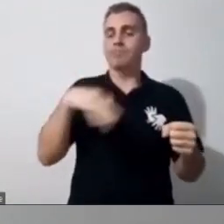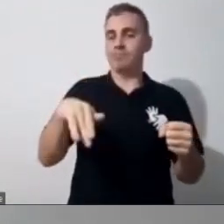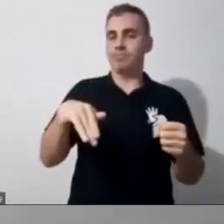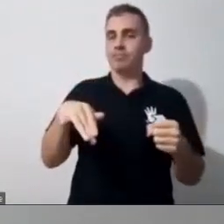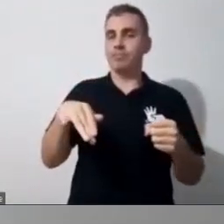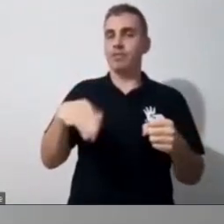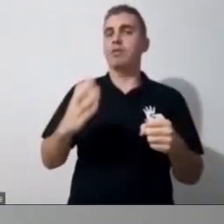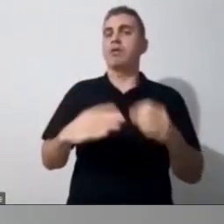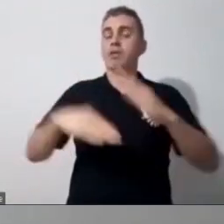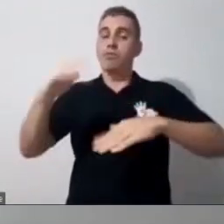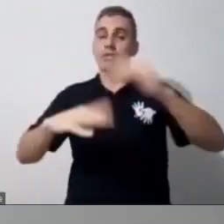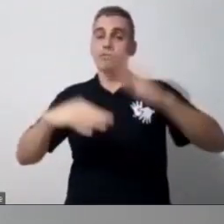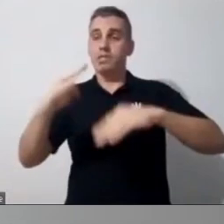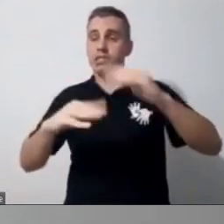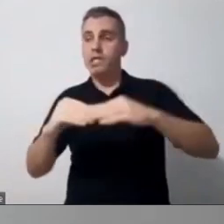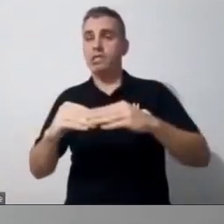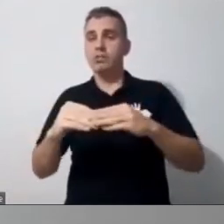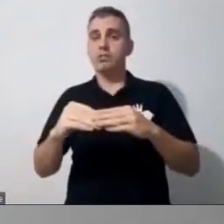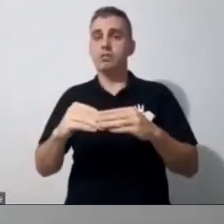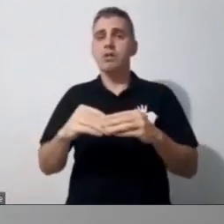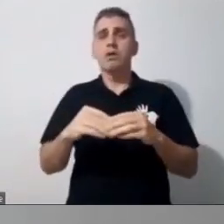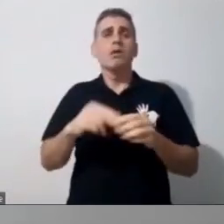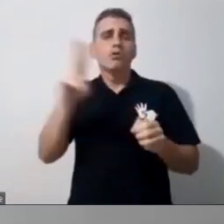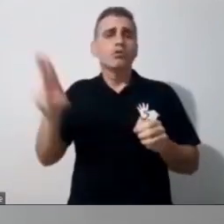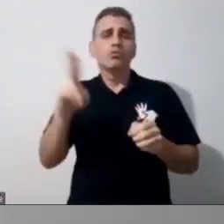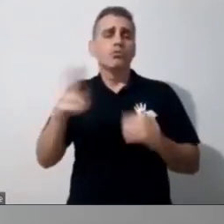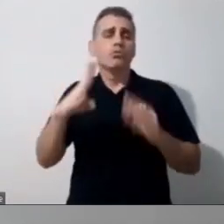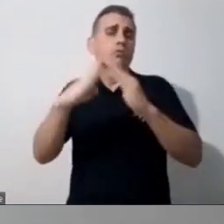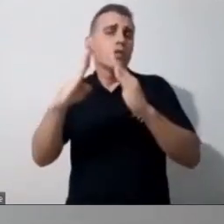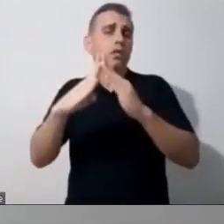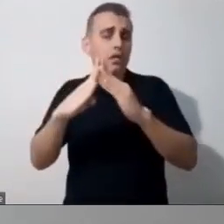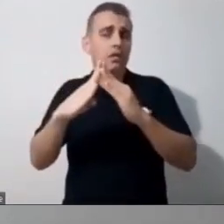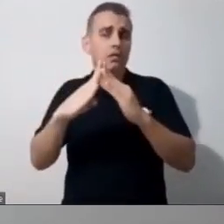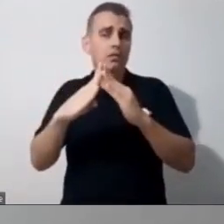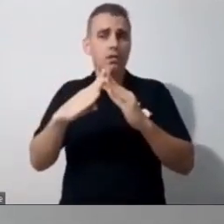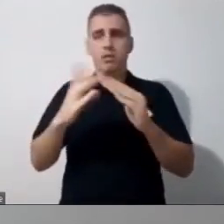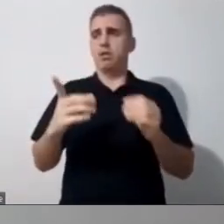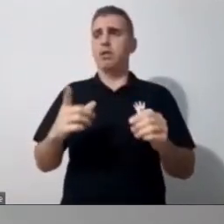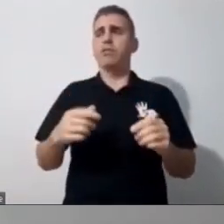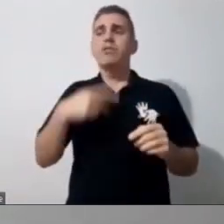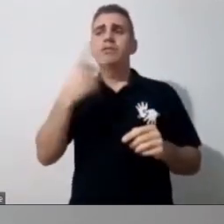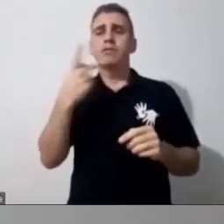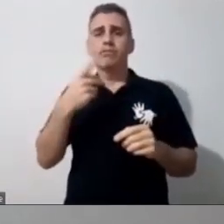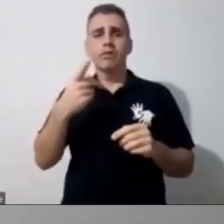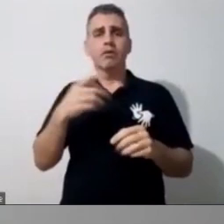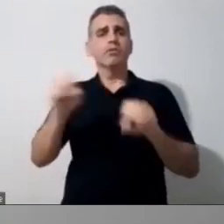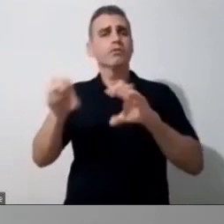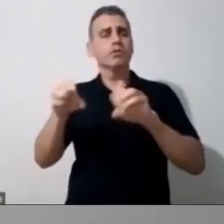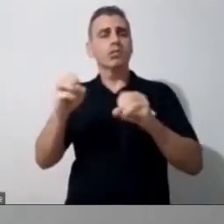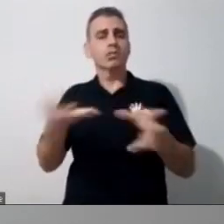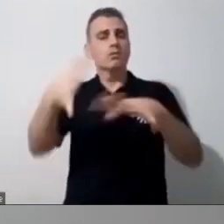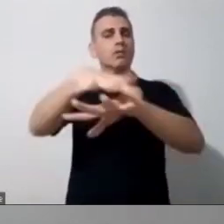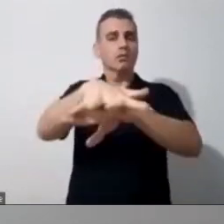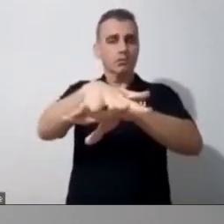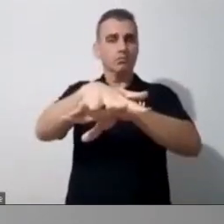a gente sempre fala, quando se trata da educação inclusiva, principalmente, assim, com os autistas, que nós temos um número